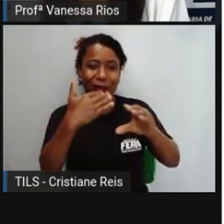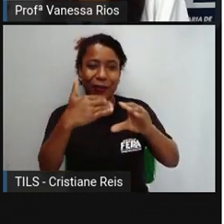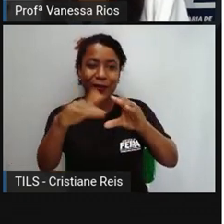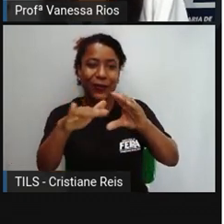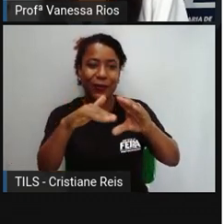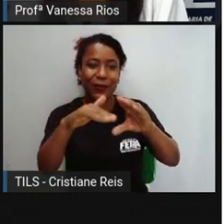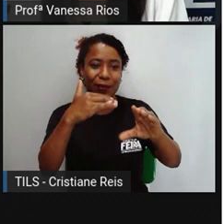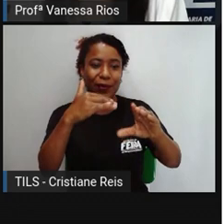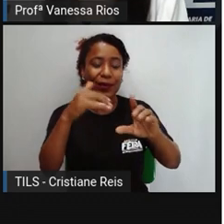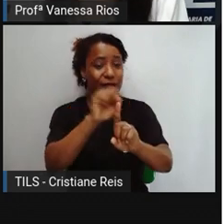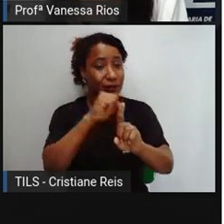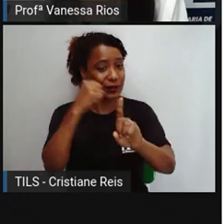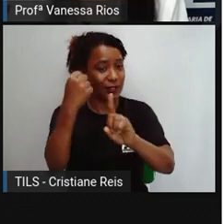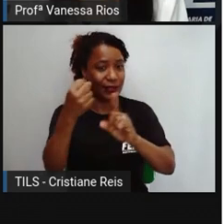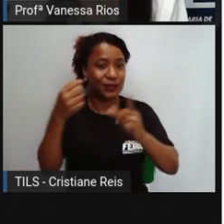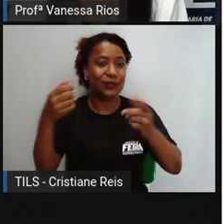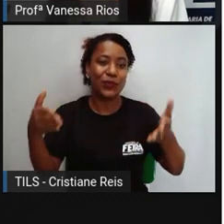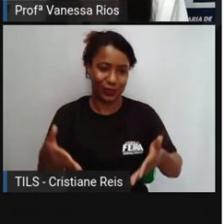em determinada época.